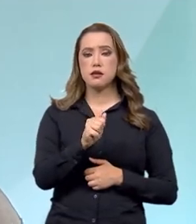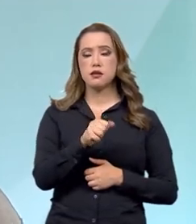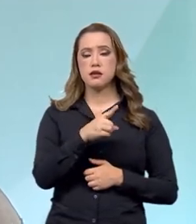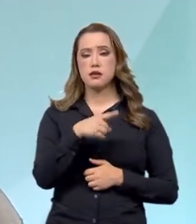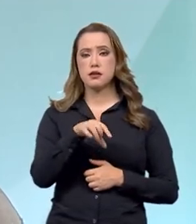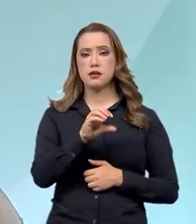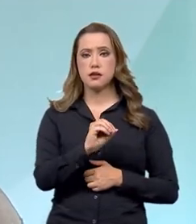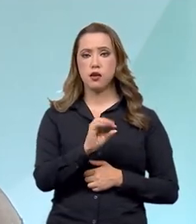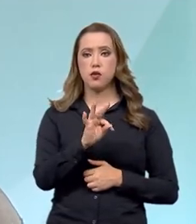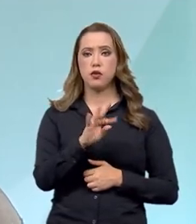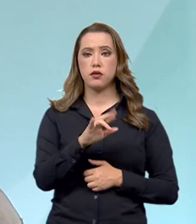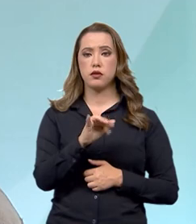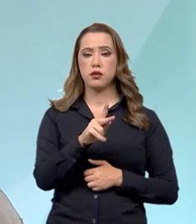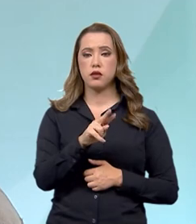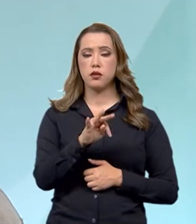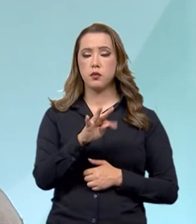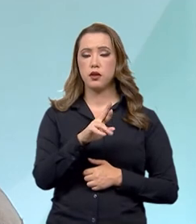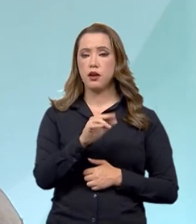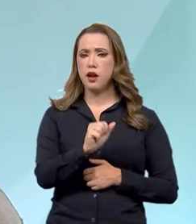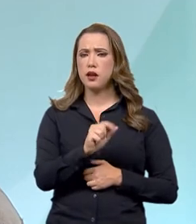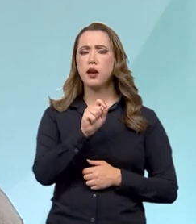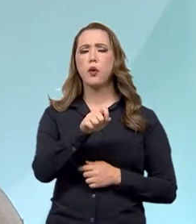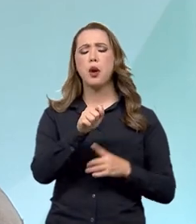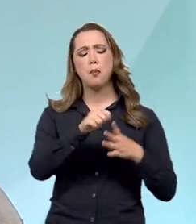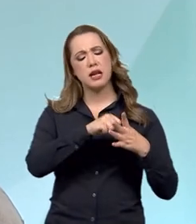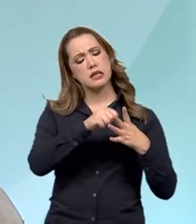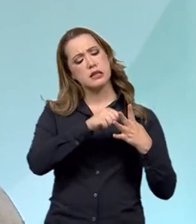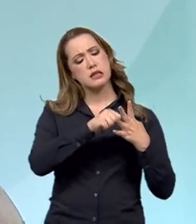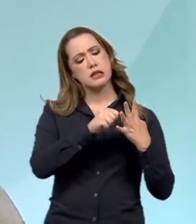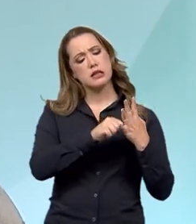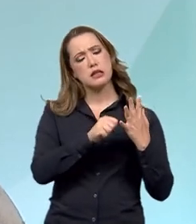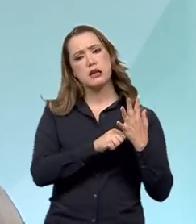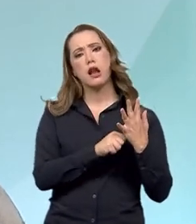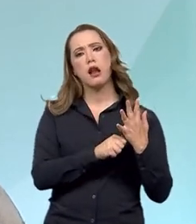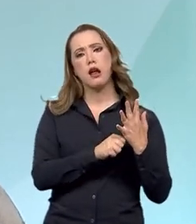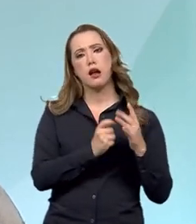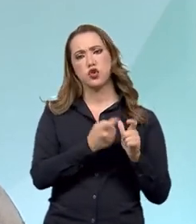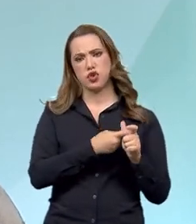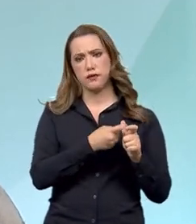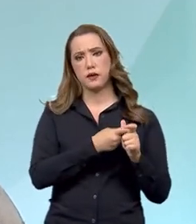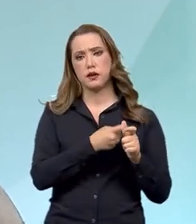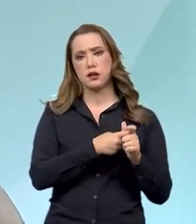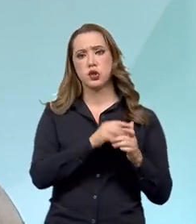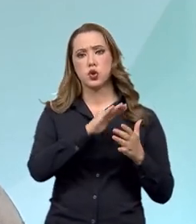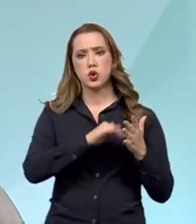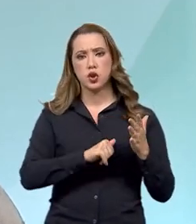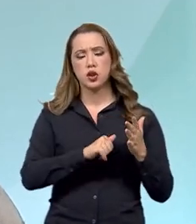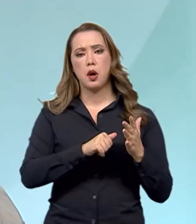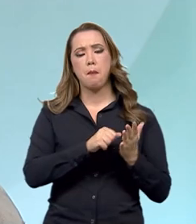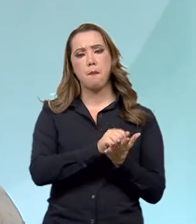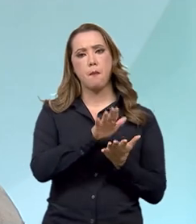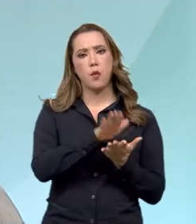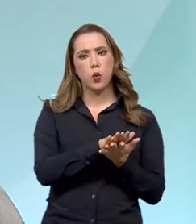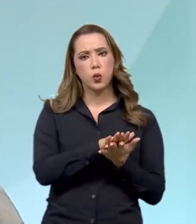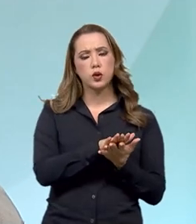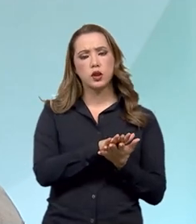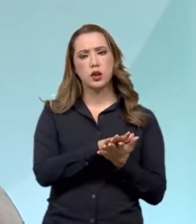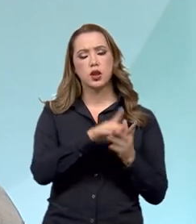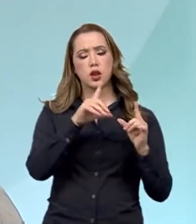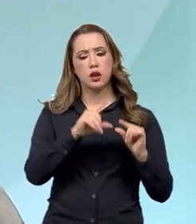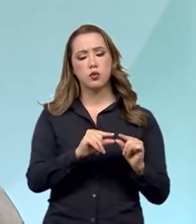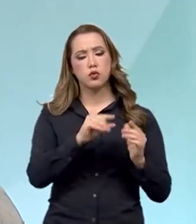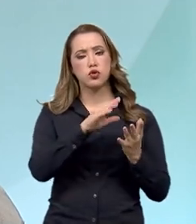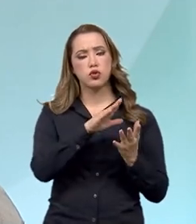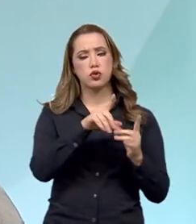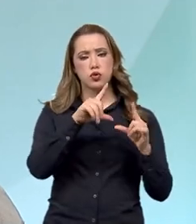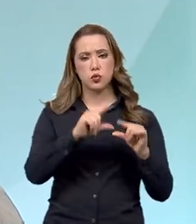opção pelo parcelamento com algumas reduções, reduções de multa. Essa transação tributária